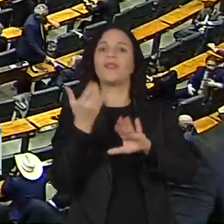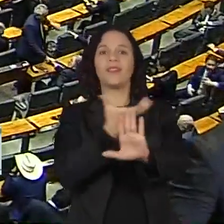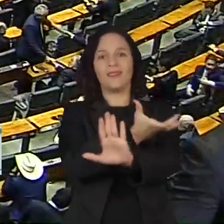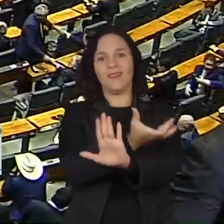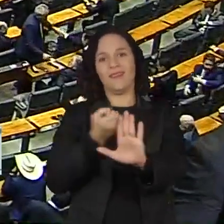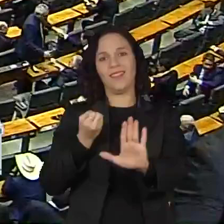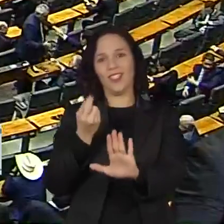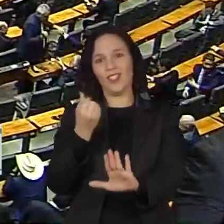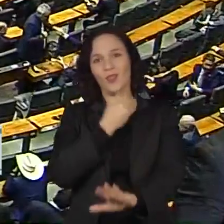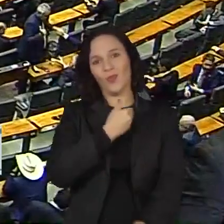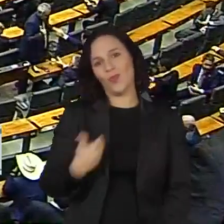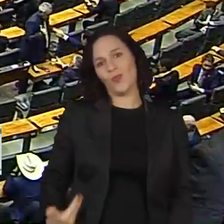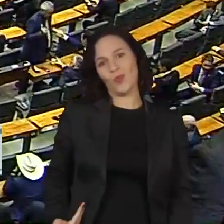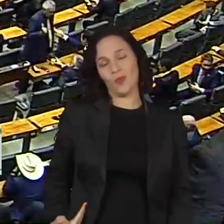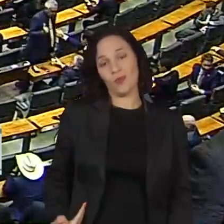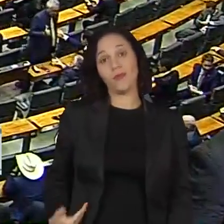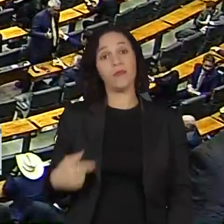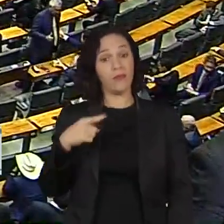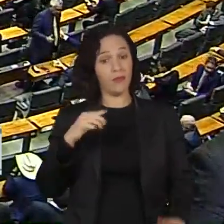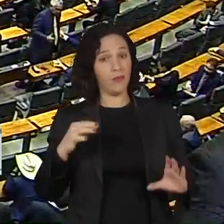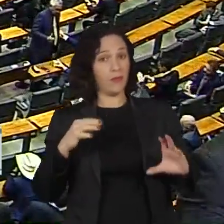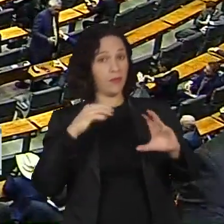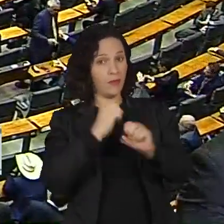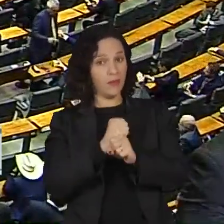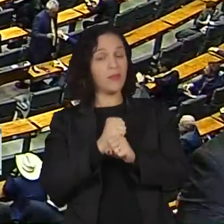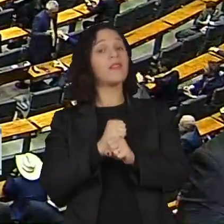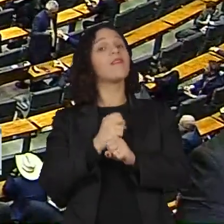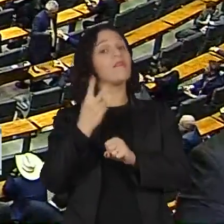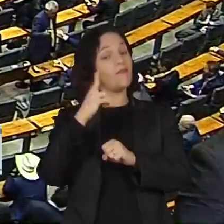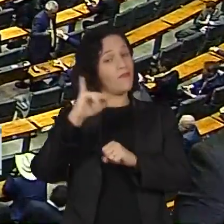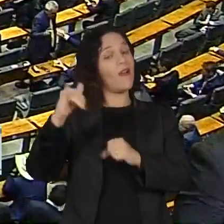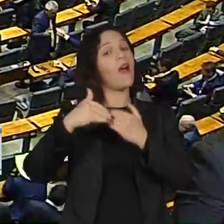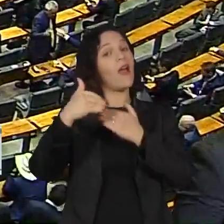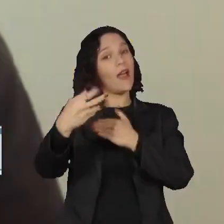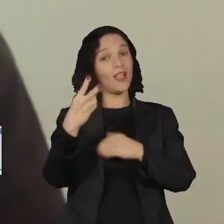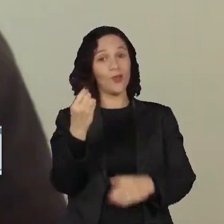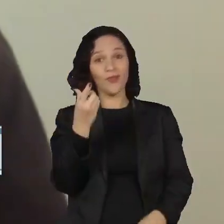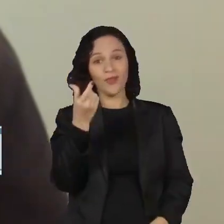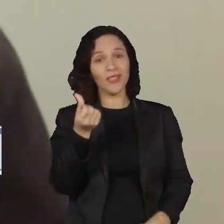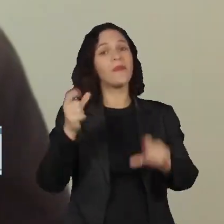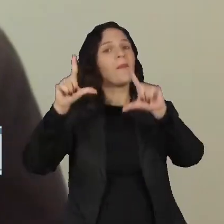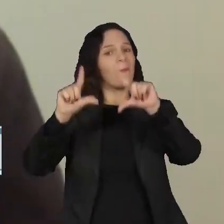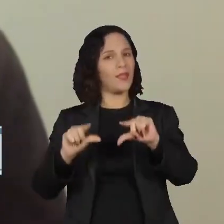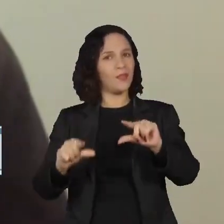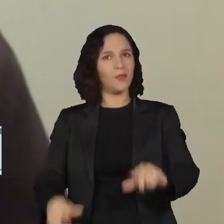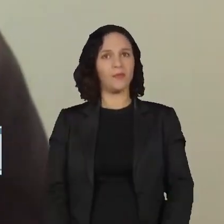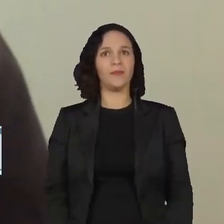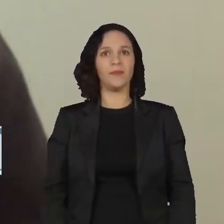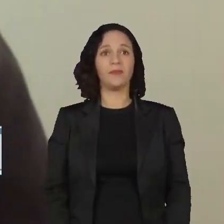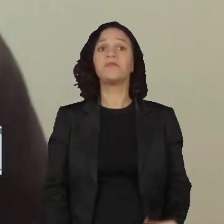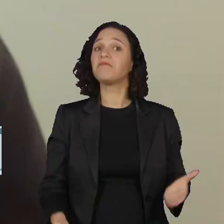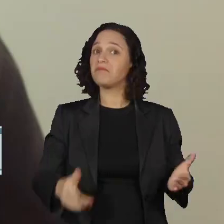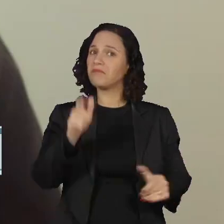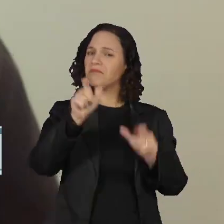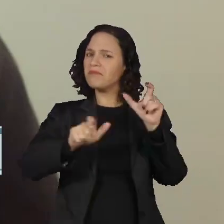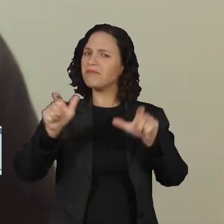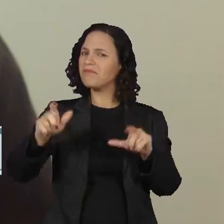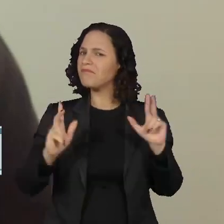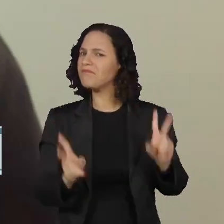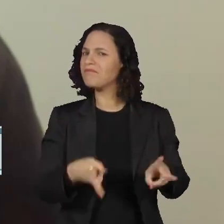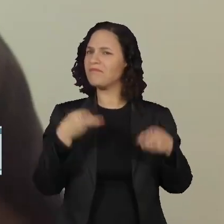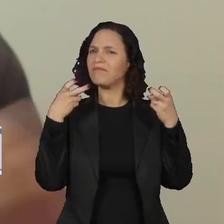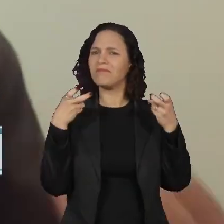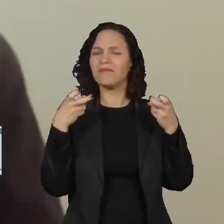dinheiro público, número que deve ser ainda menor em 2026. As pessoas podem identificar cada vez mais